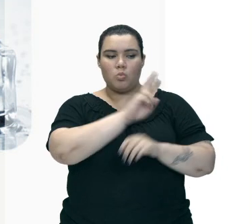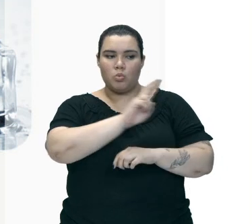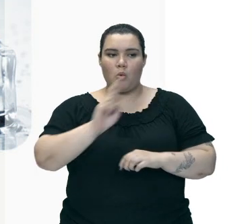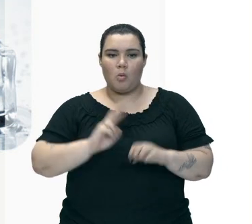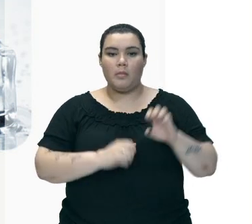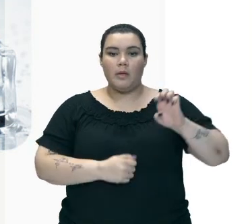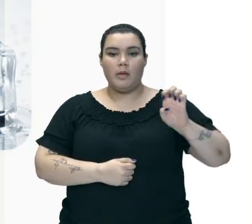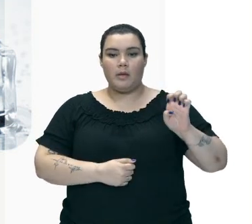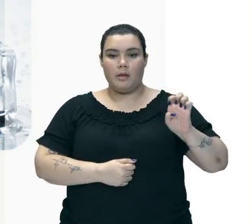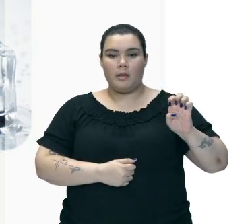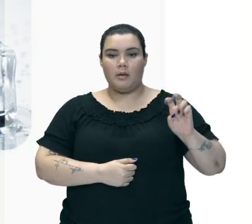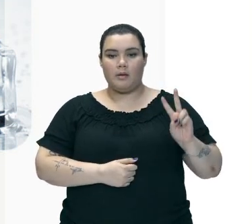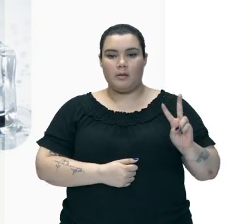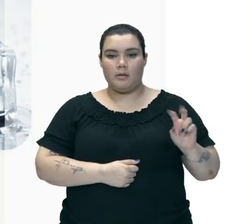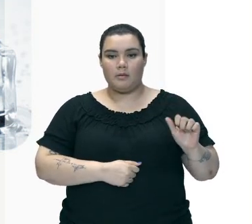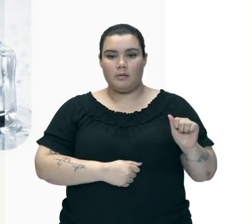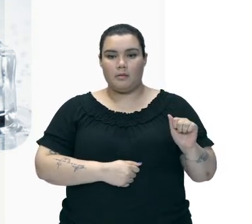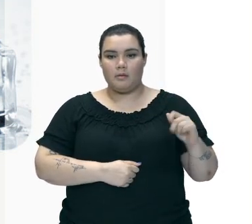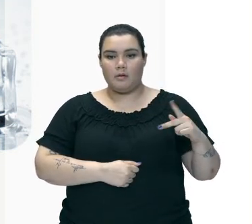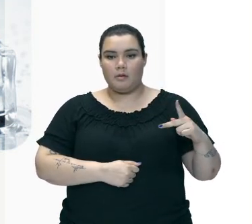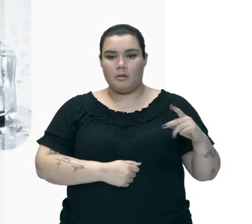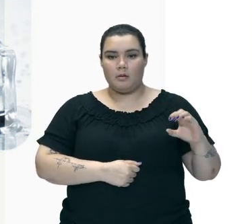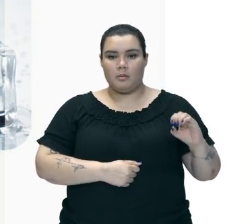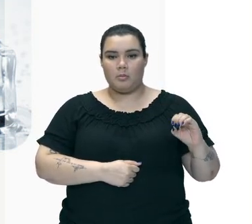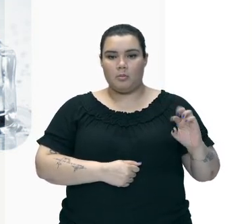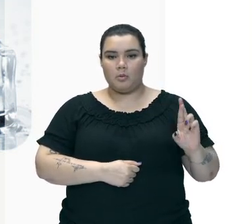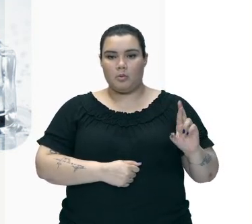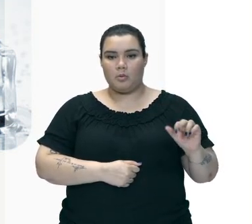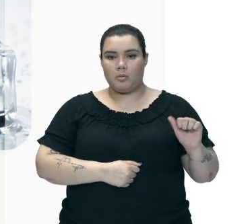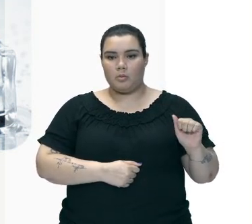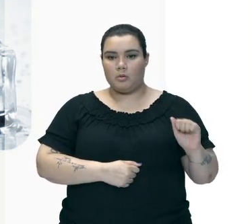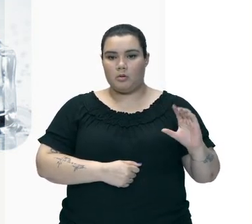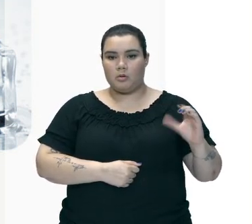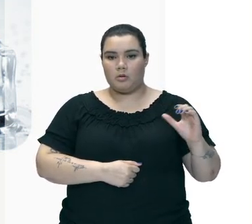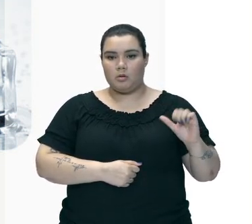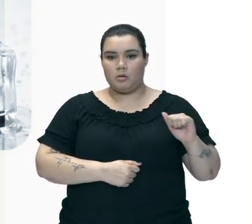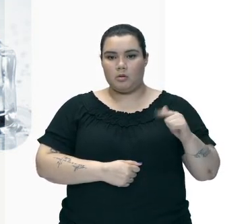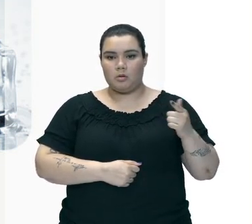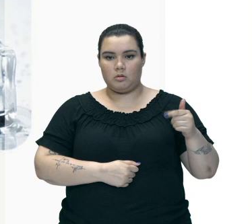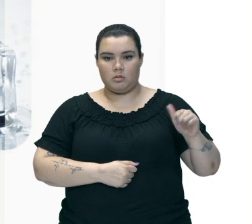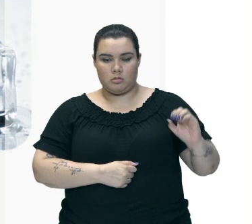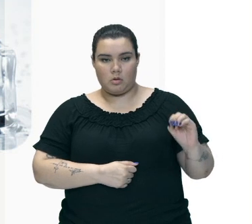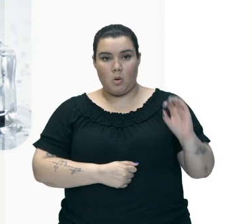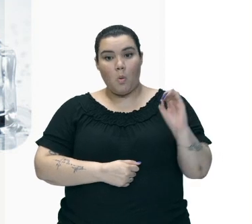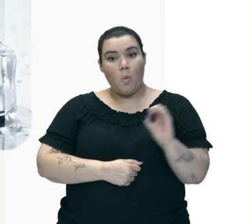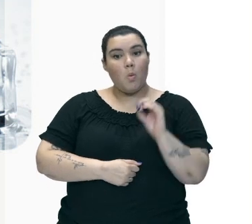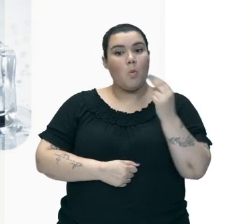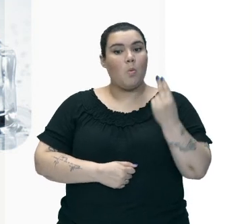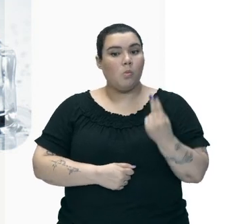Evaporação Evaporação Ou ebulição